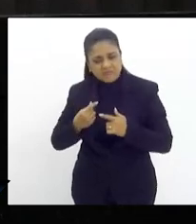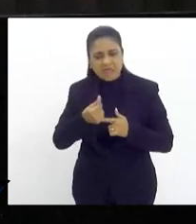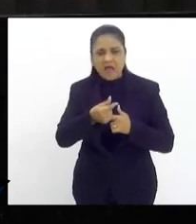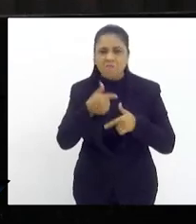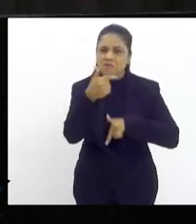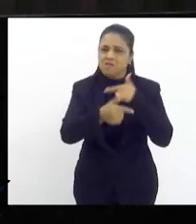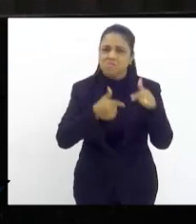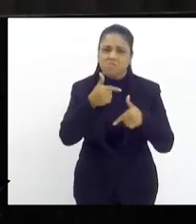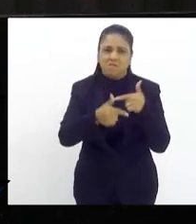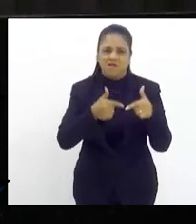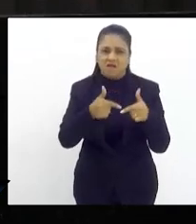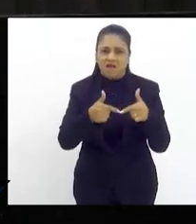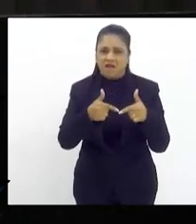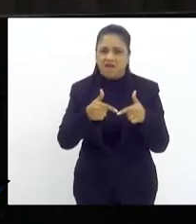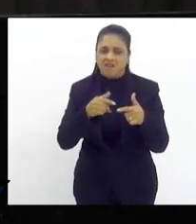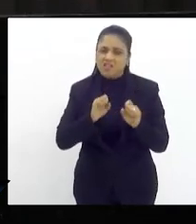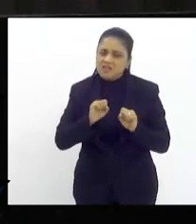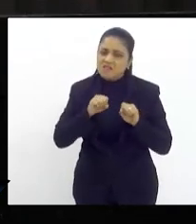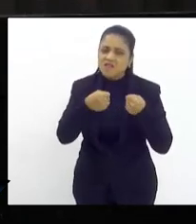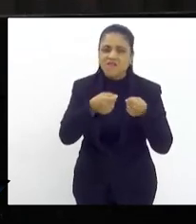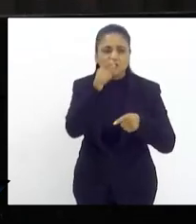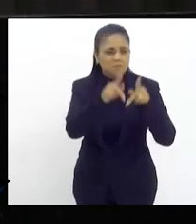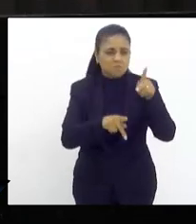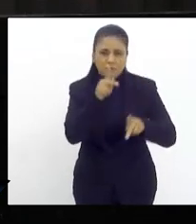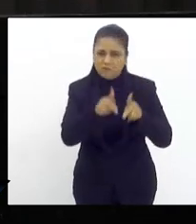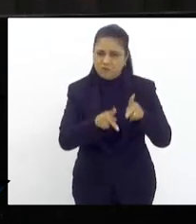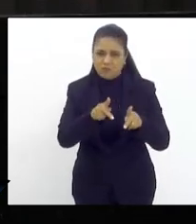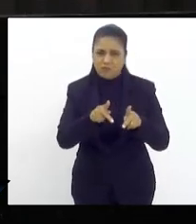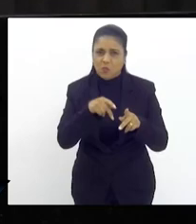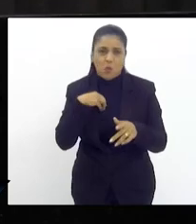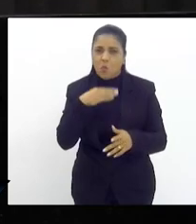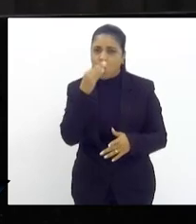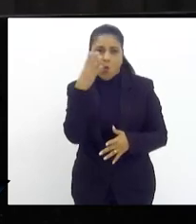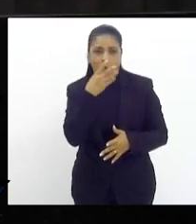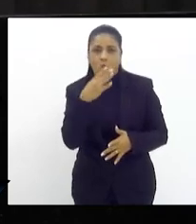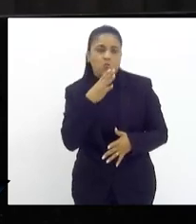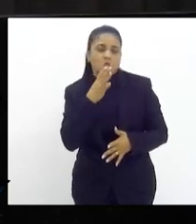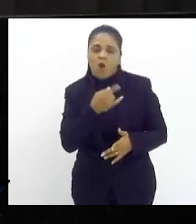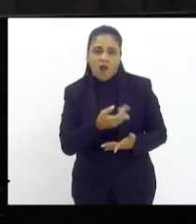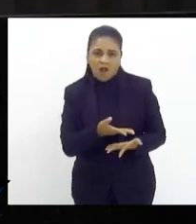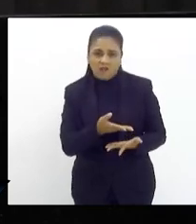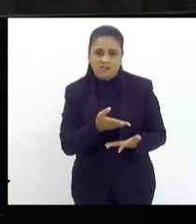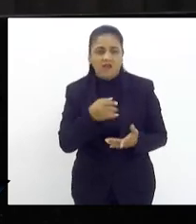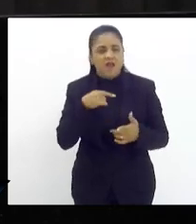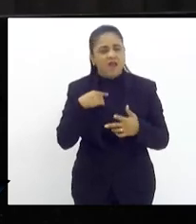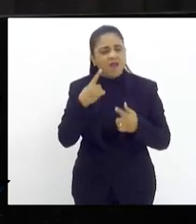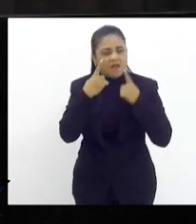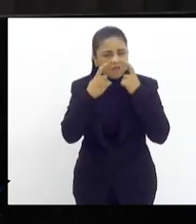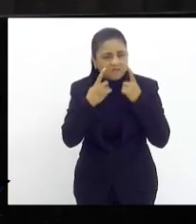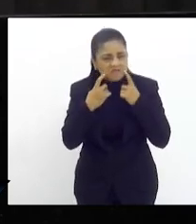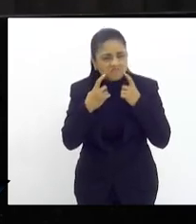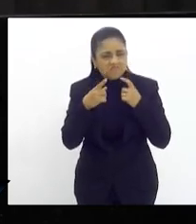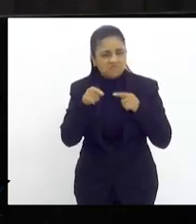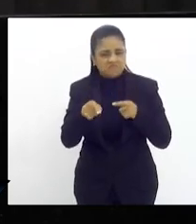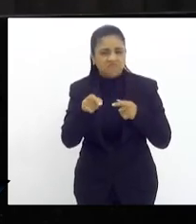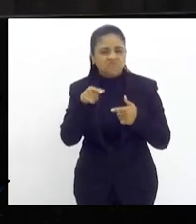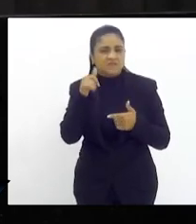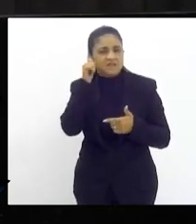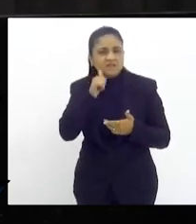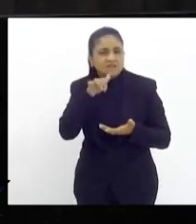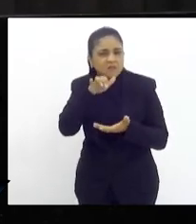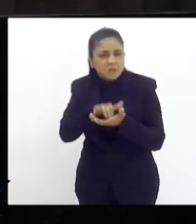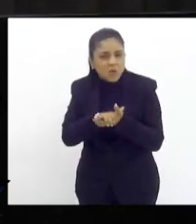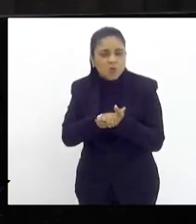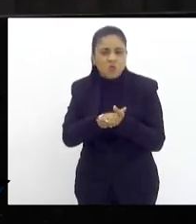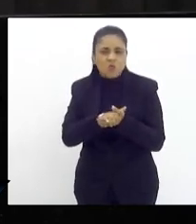apoie os policiais em todo segmento tem os bons e tem os ruins mas vê aquela viúva chorando vê órfão chorando